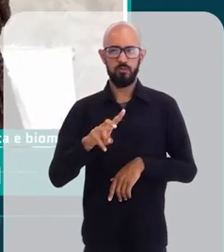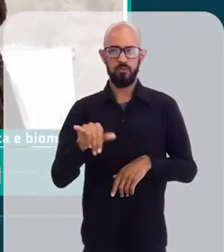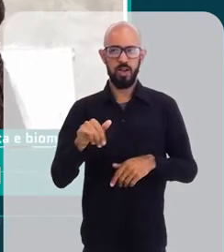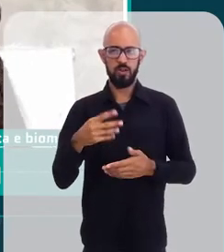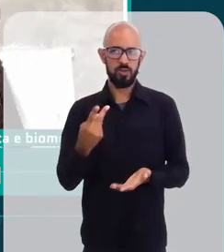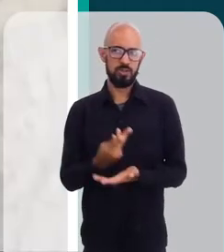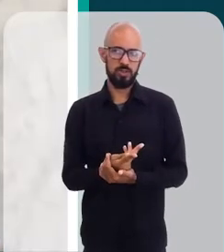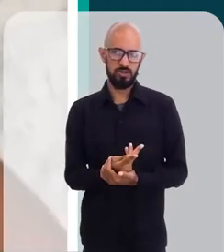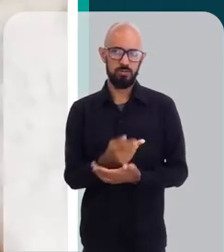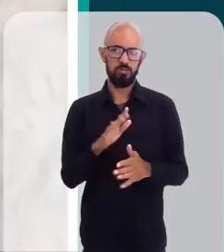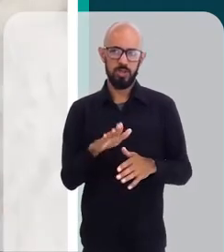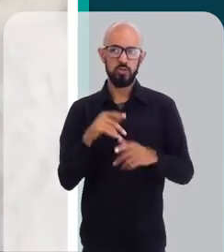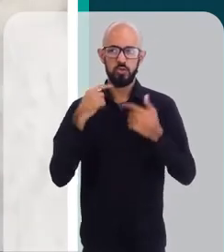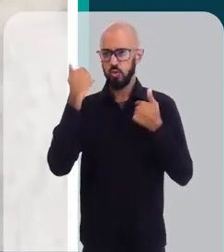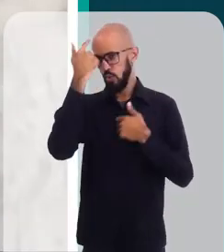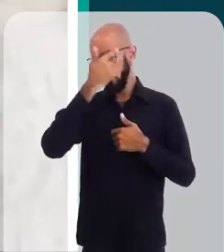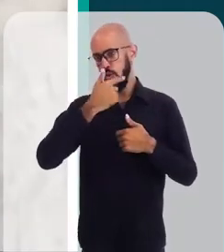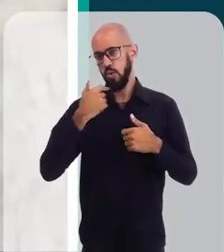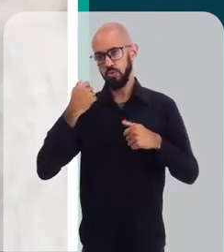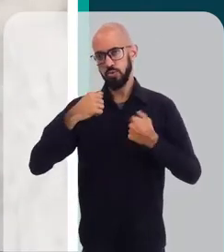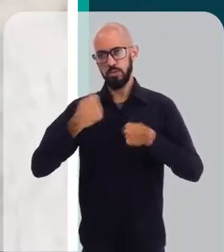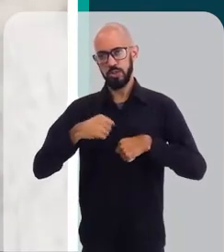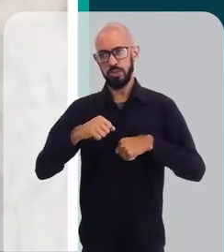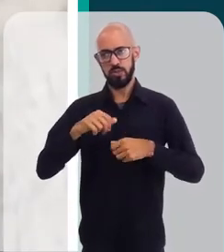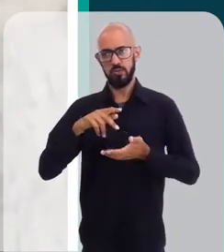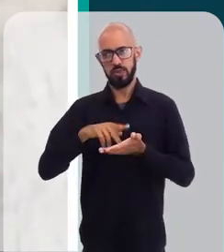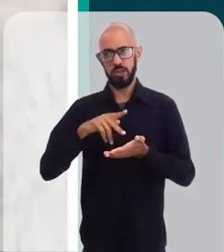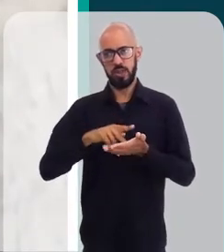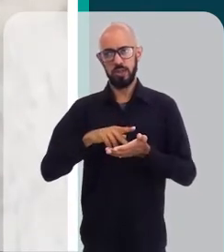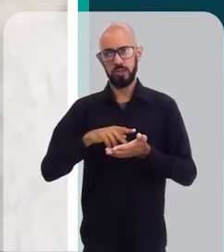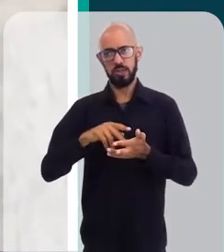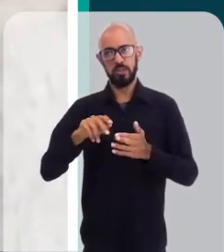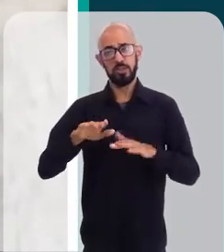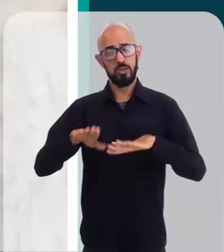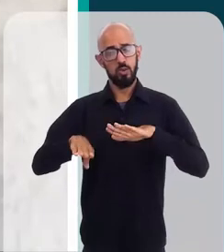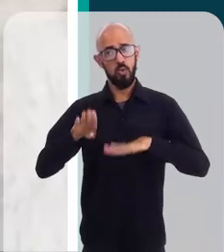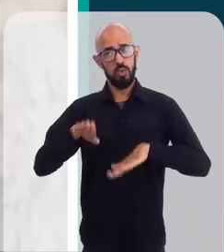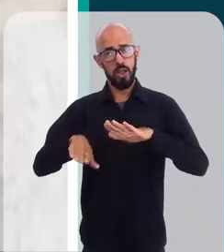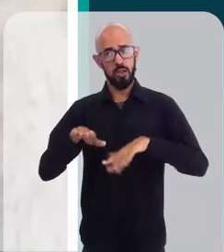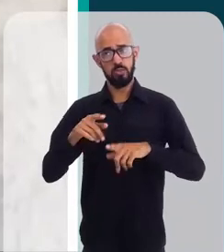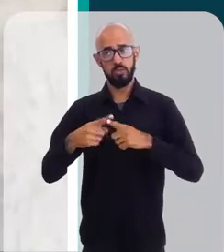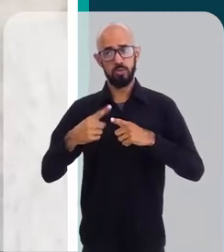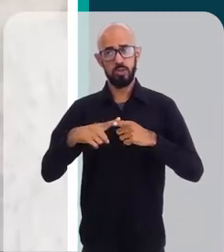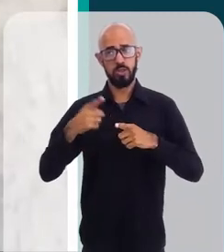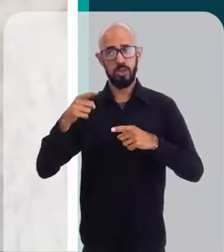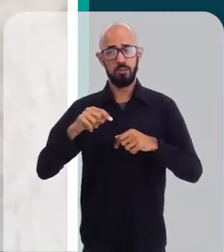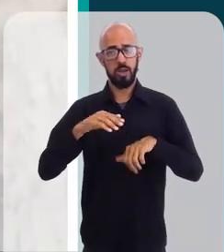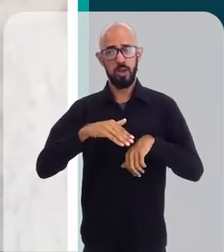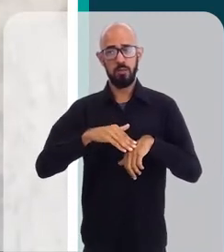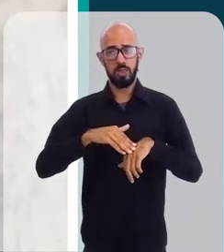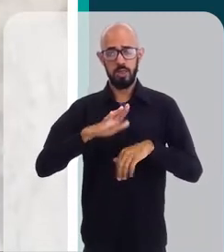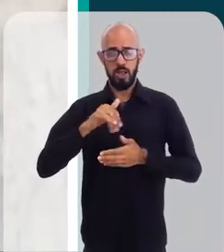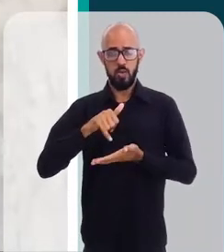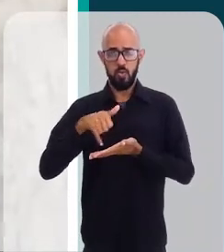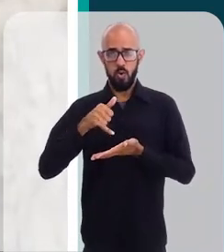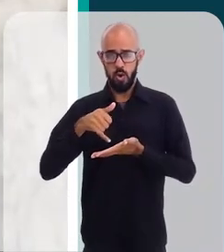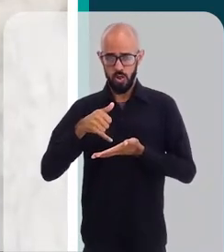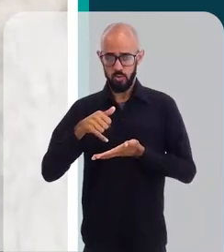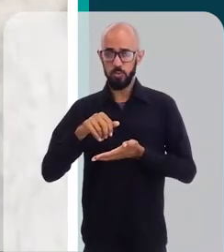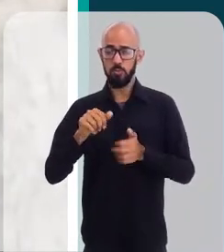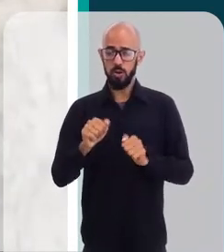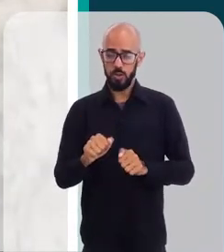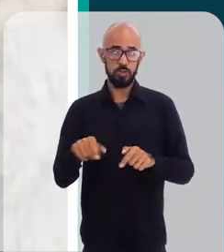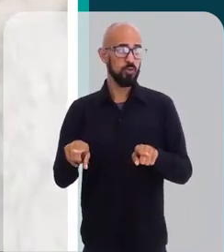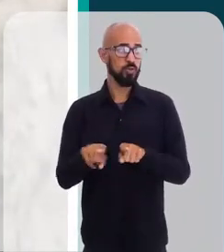corpo, tá? Mas já no rosto, geralmente, precisa ter esses cuidados. quê? Porque além de eu aumentar a oleosidade da minha pele, eu vou